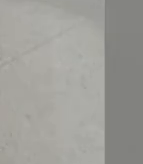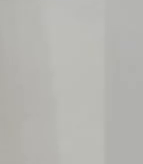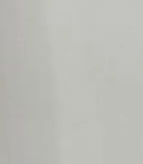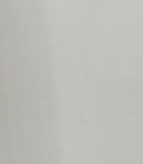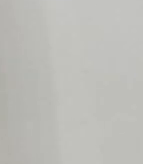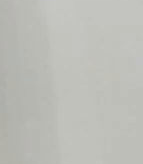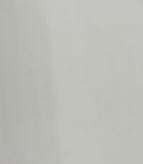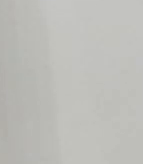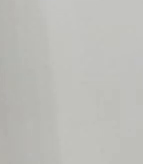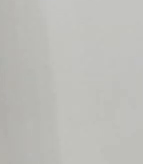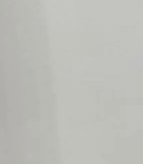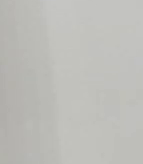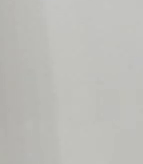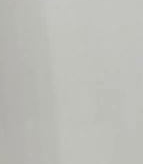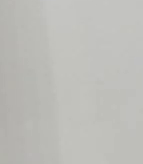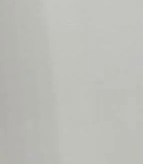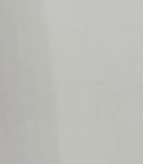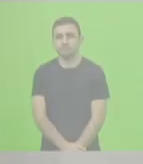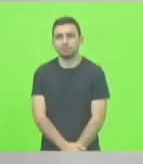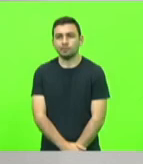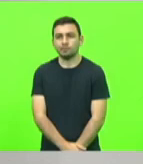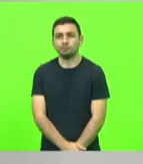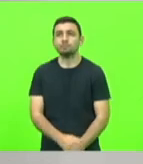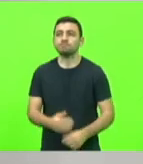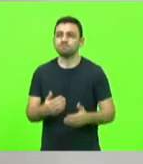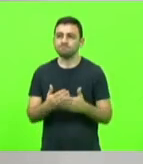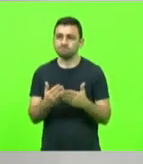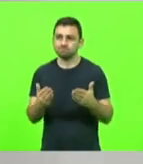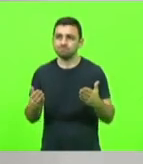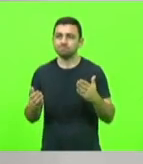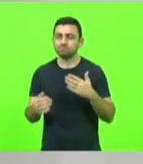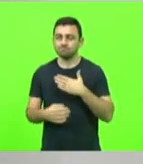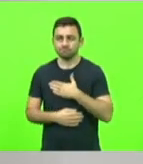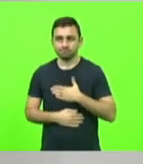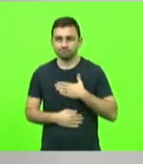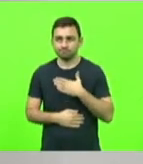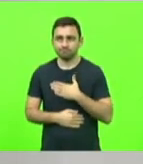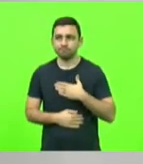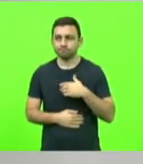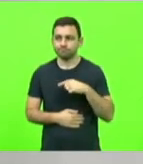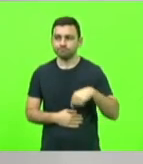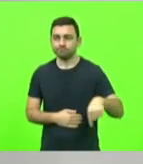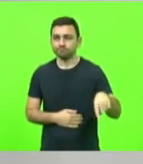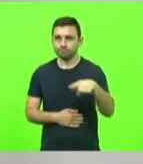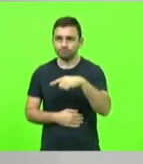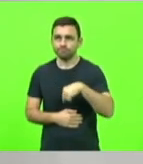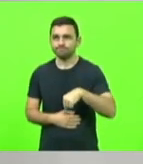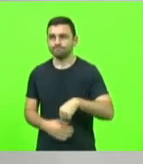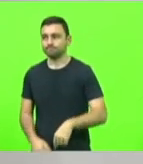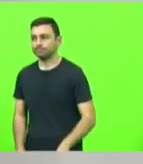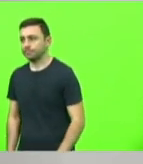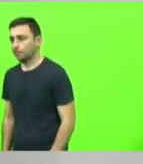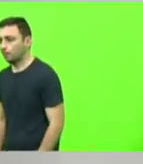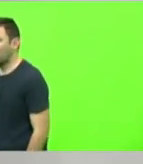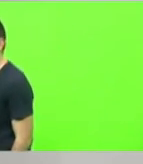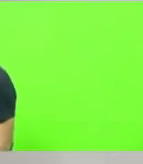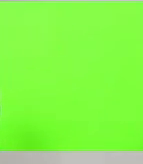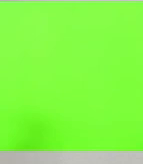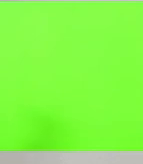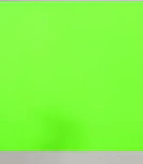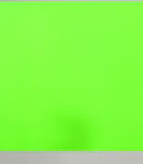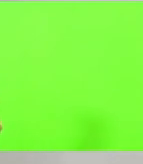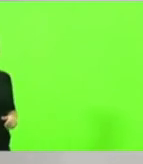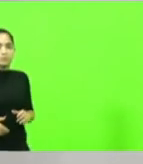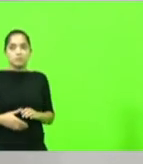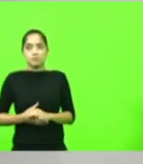Então, vocês podem imaginar a satisfação que todos nós tivemos, deputado Frigo, que eu acabei de conhecer agora,